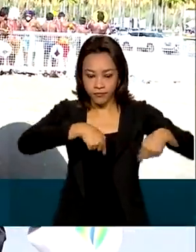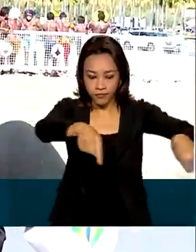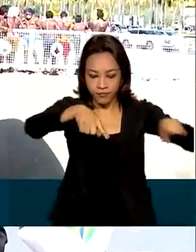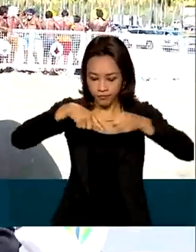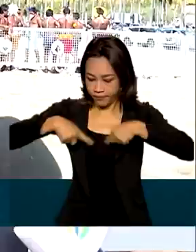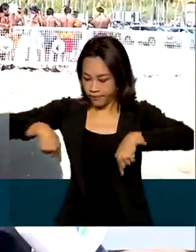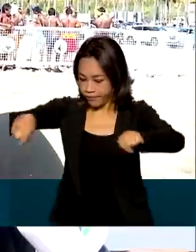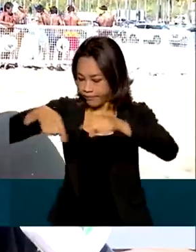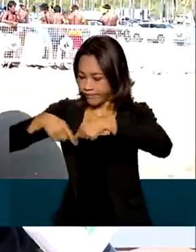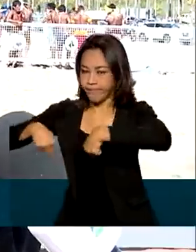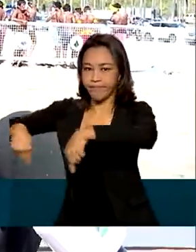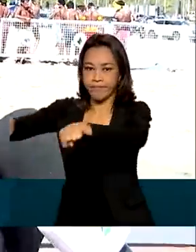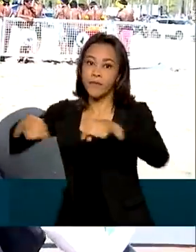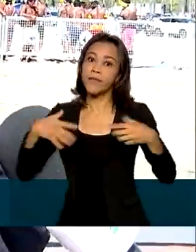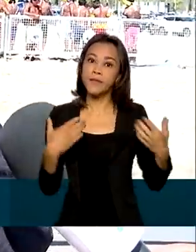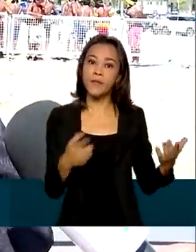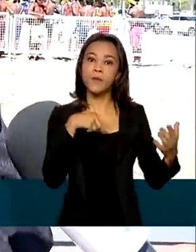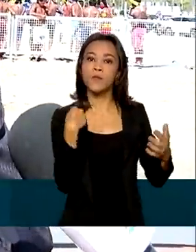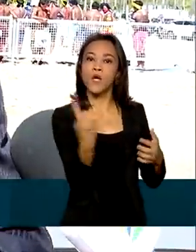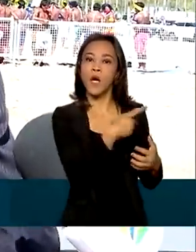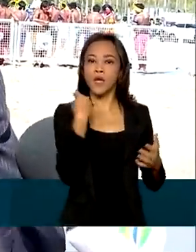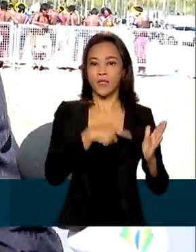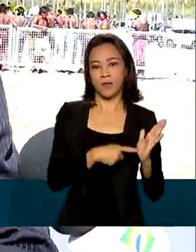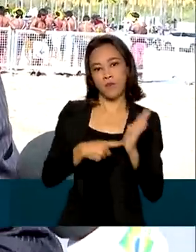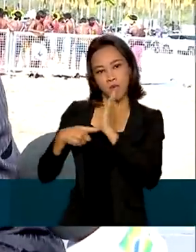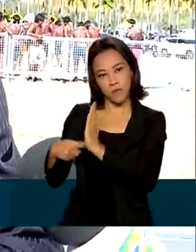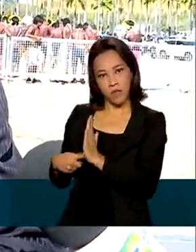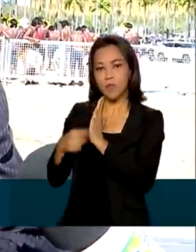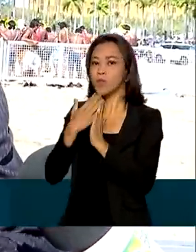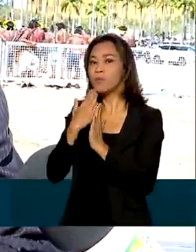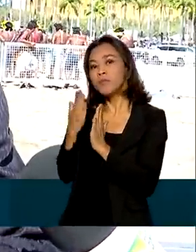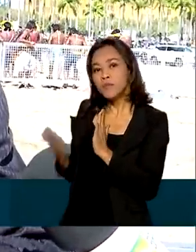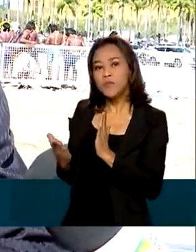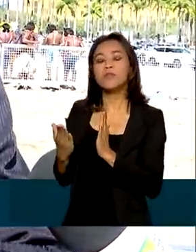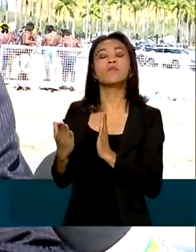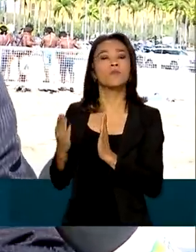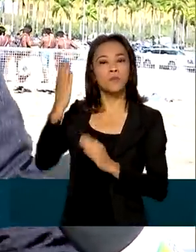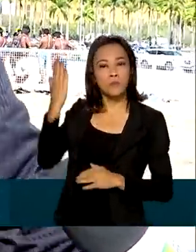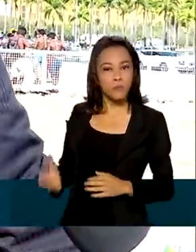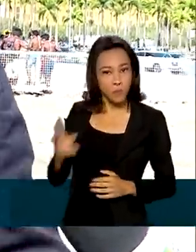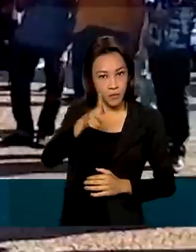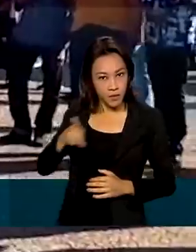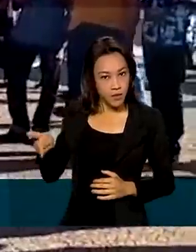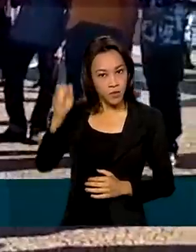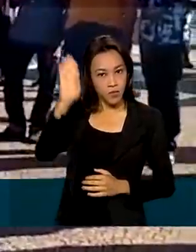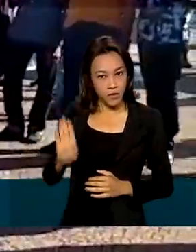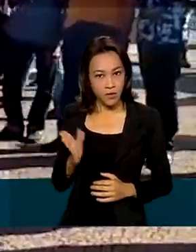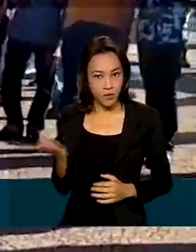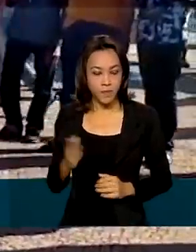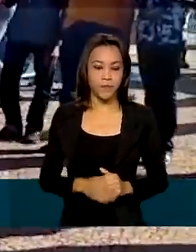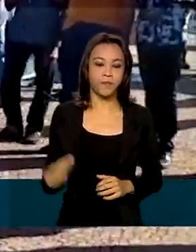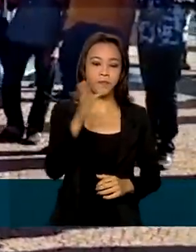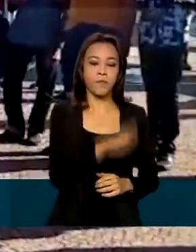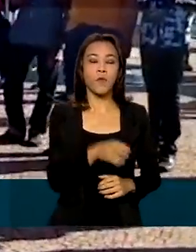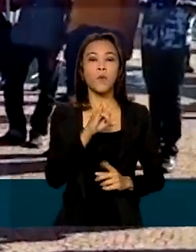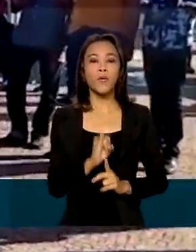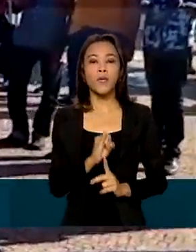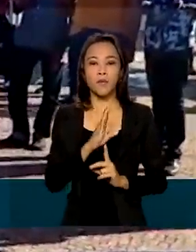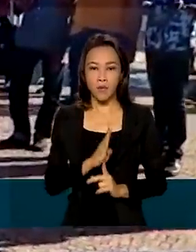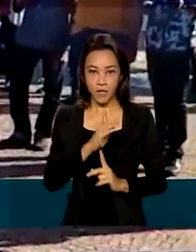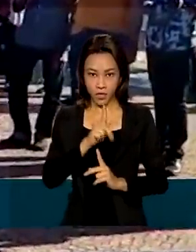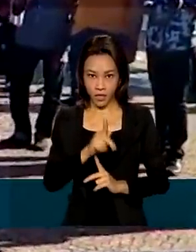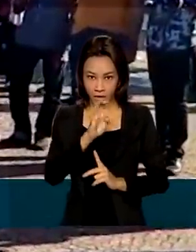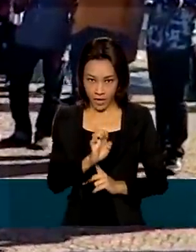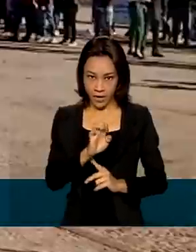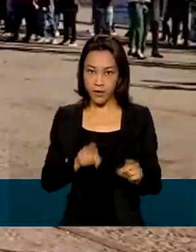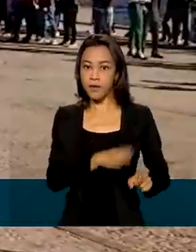Então, nós apresentamos esse pedido oficial para o presidente da república. Segundo o IBGE e a FUNAI,